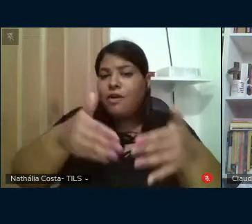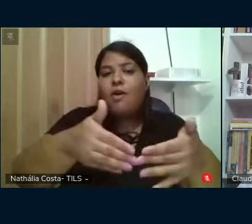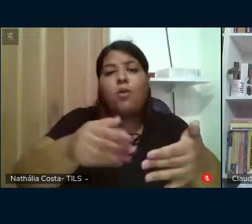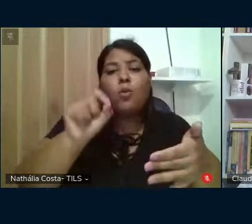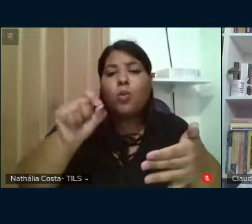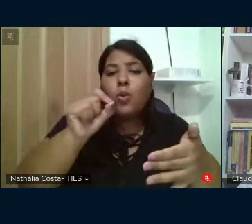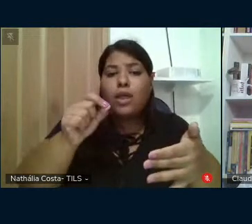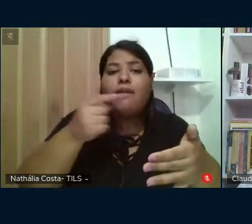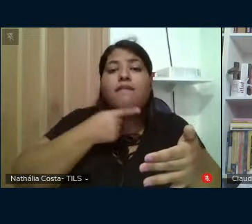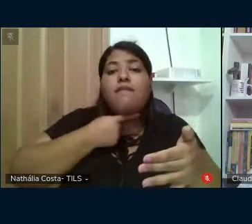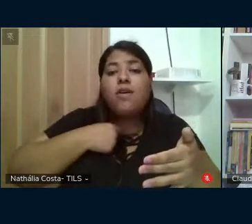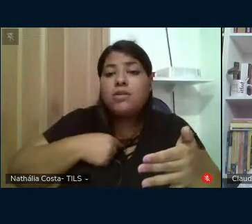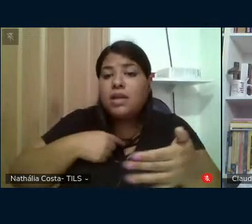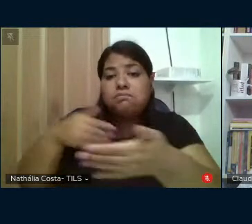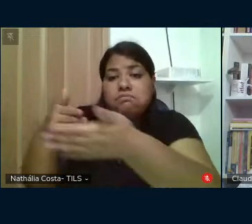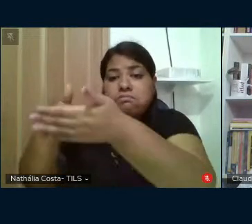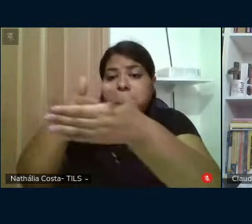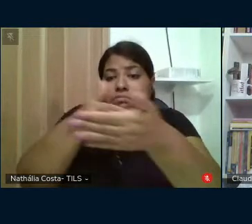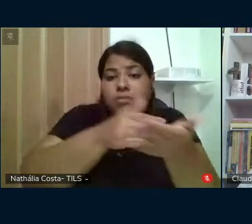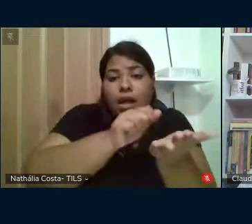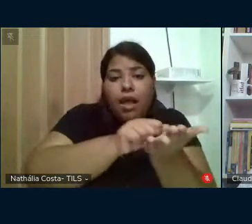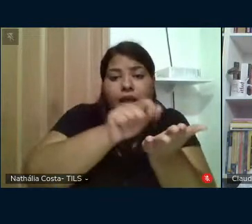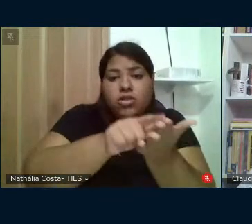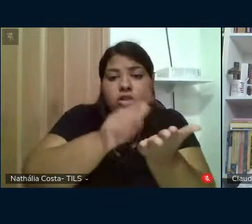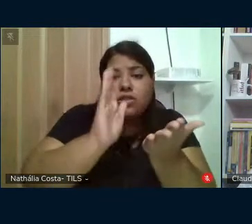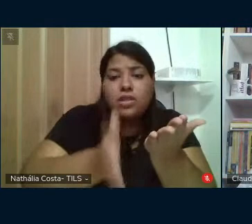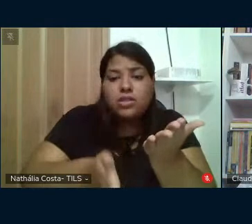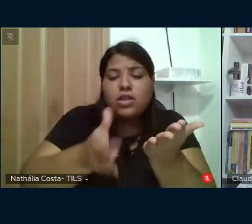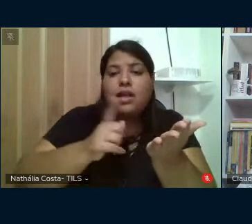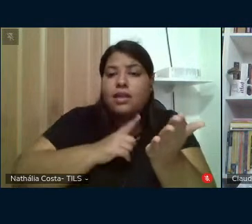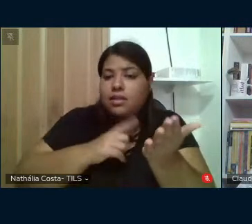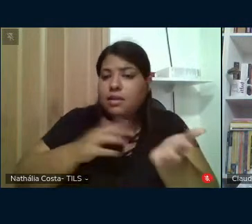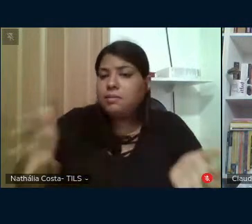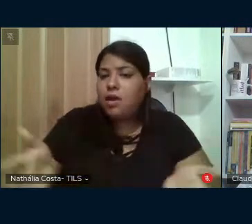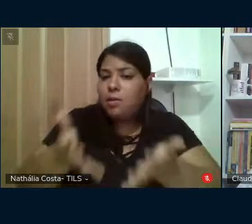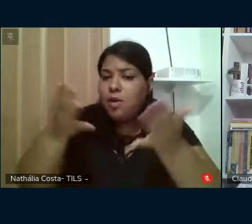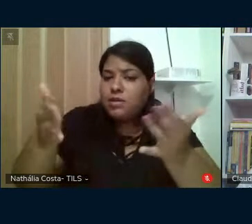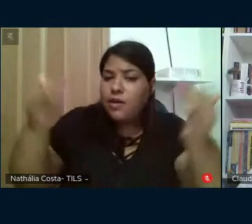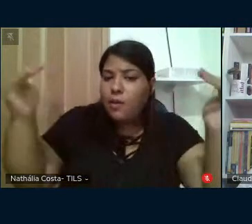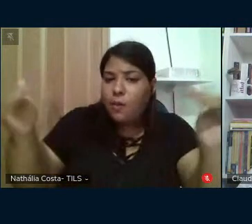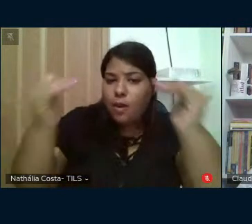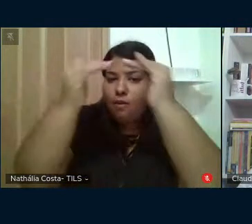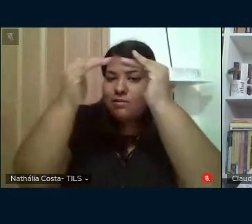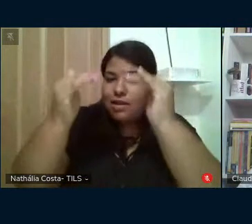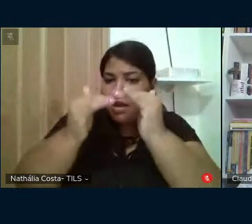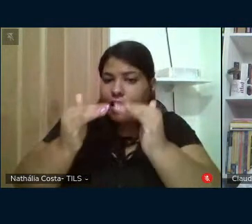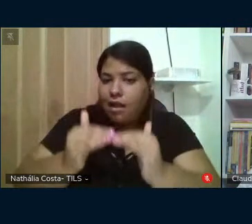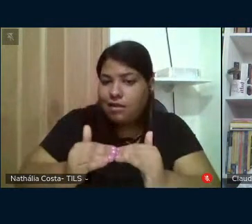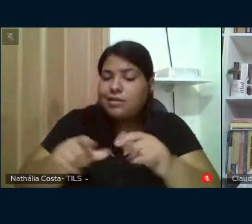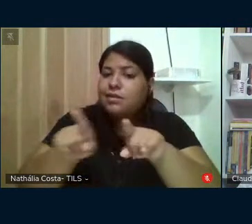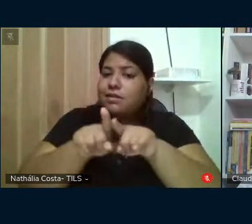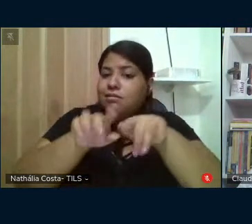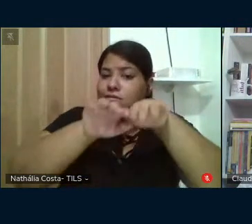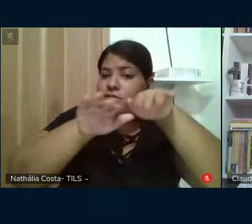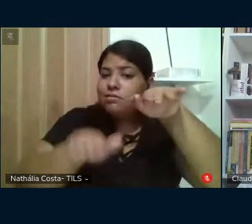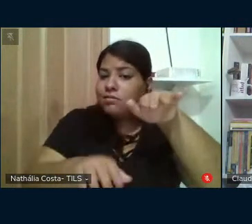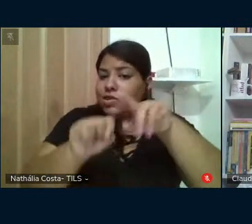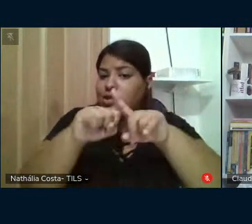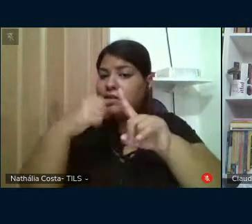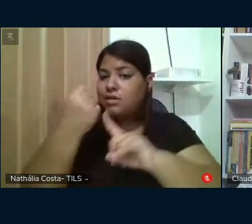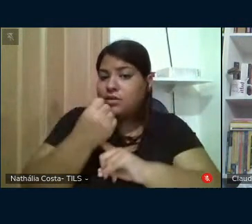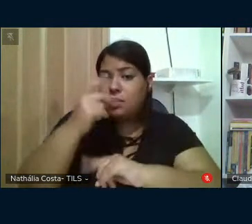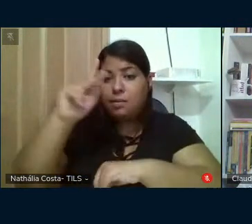consolidação de uma agenda programática de promoção de igualdades e enfrentamento às inegáveis desigualdades sociais no país.